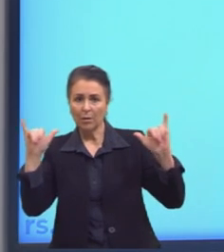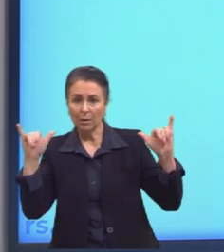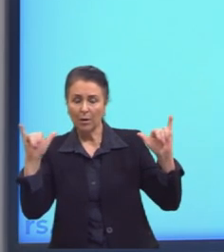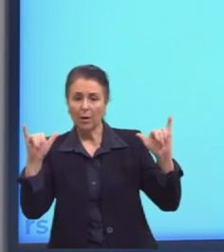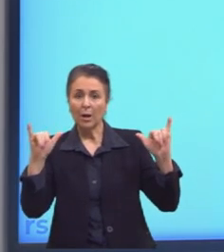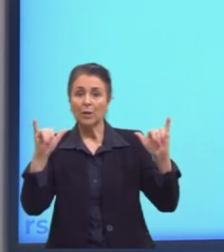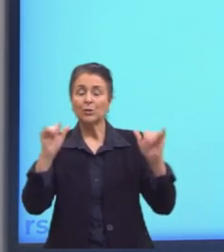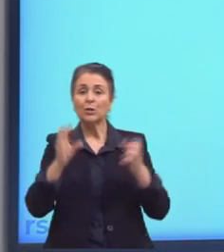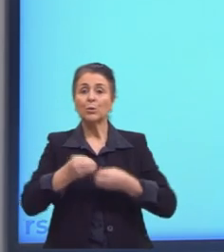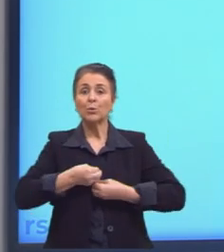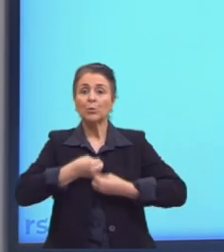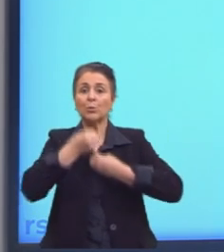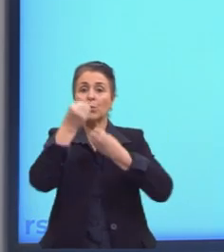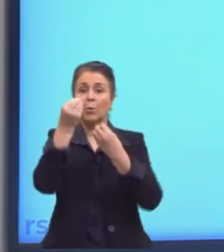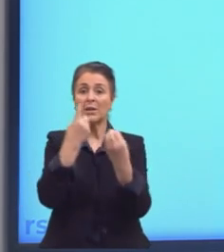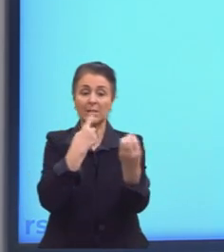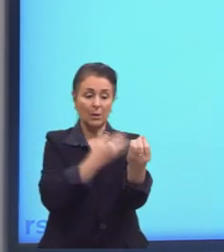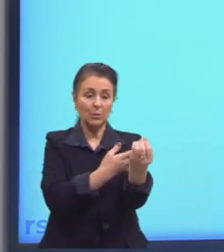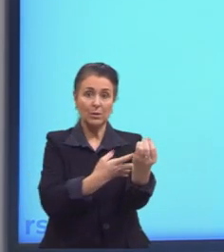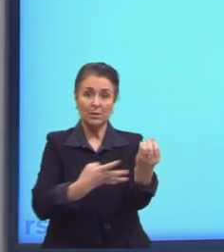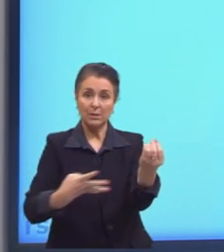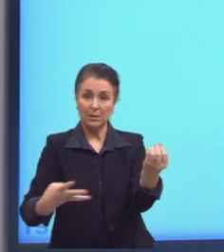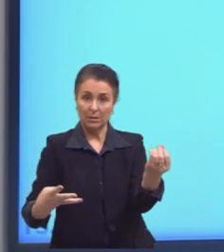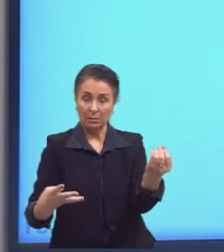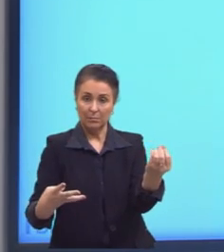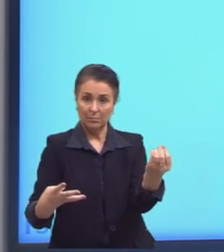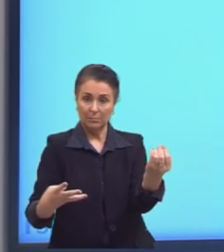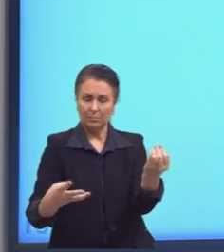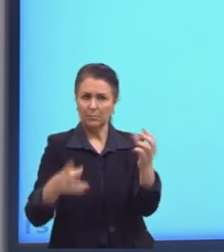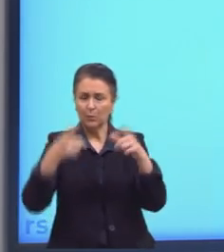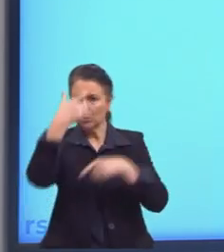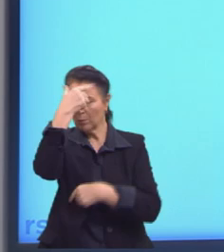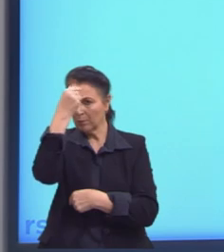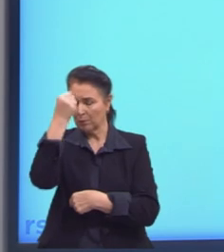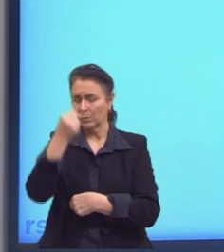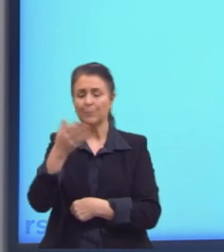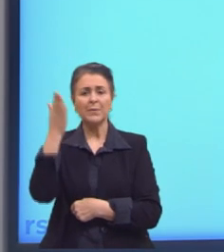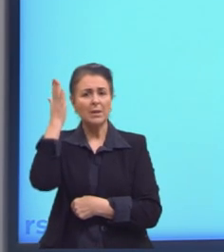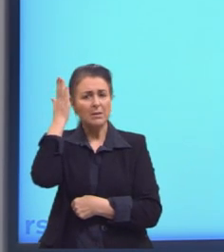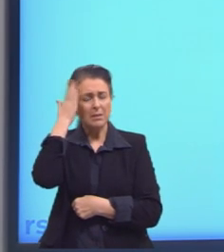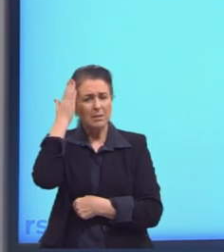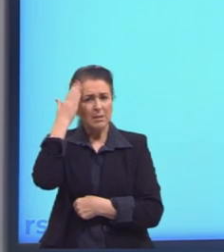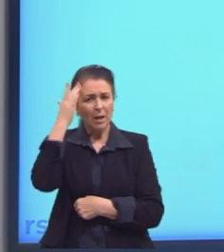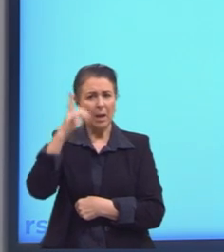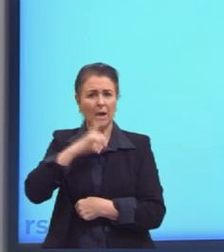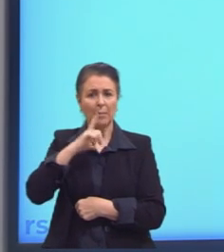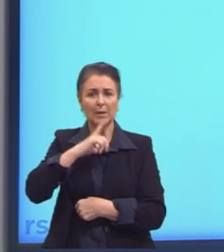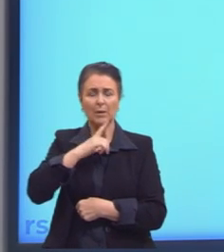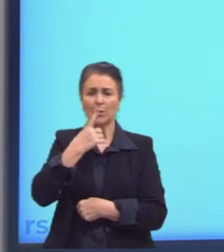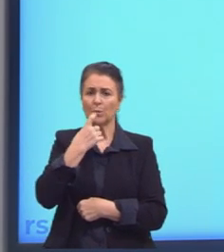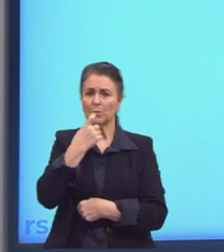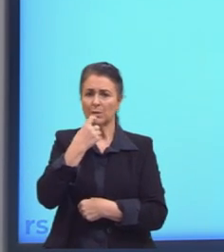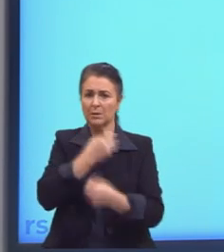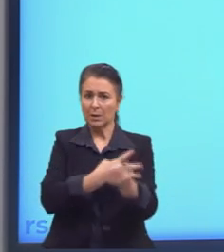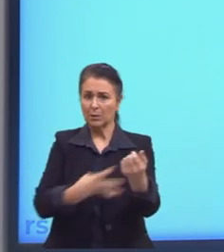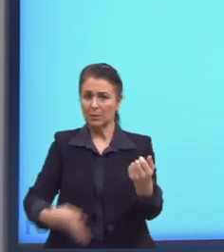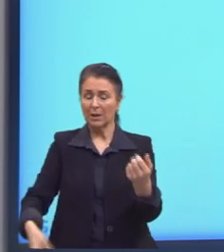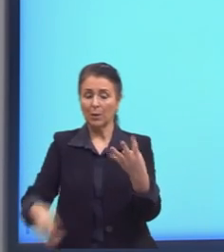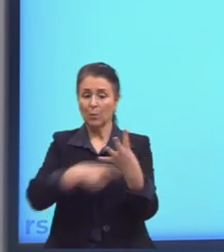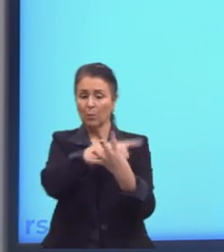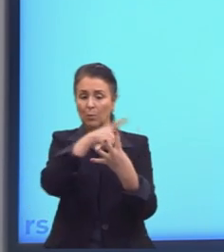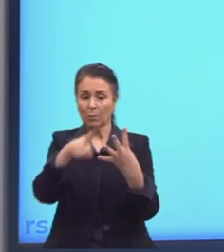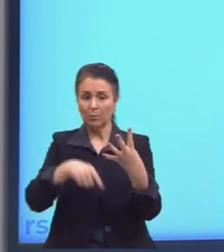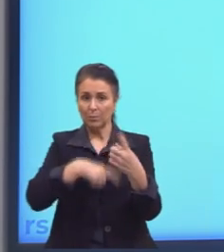de sangue em uma universidade. Sabemos que o sangue das pessoas pode ser classificado em quatro tipos